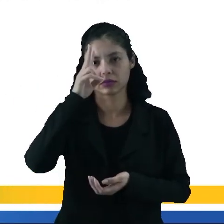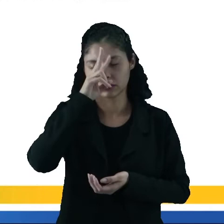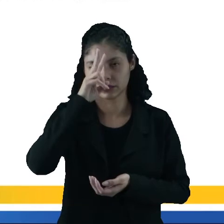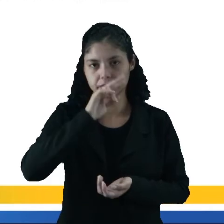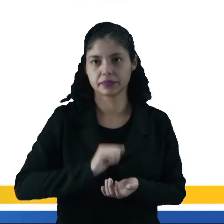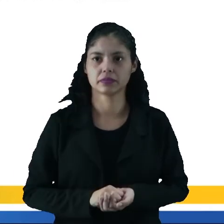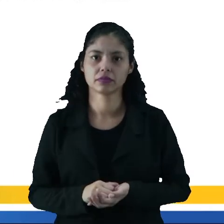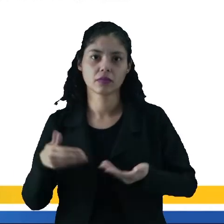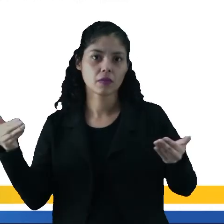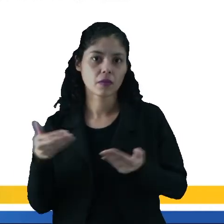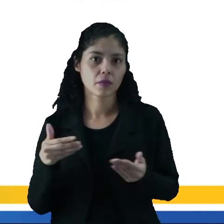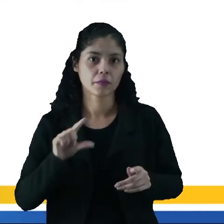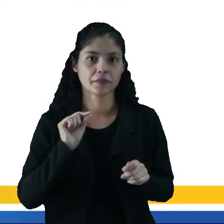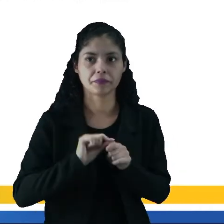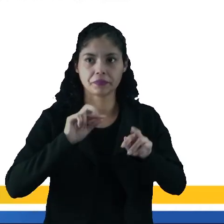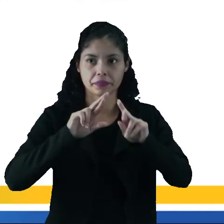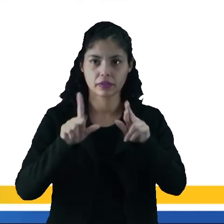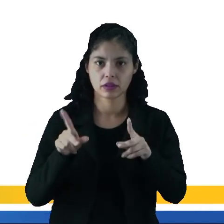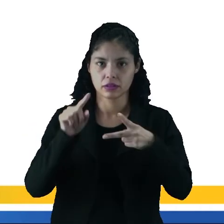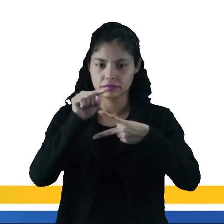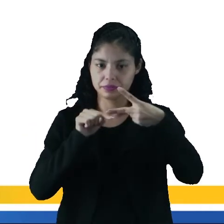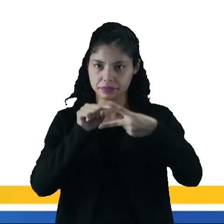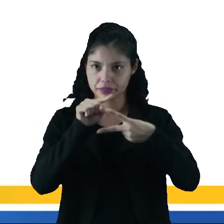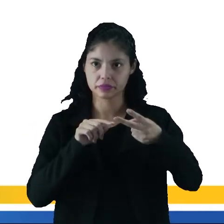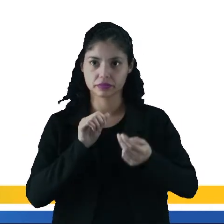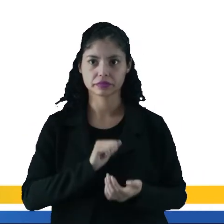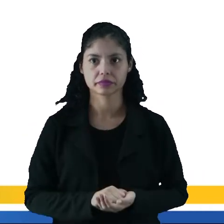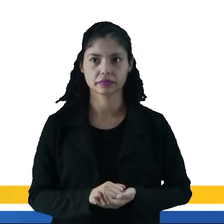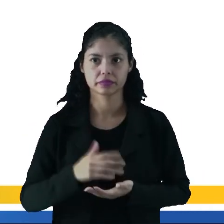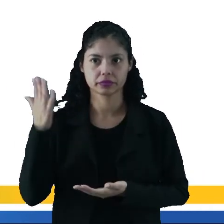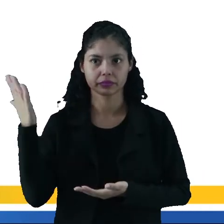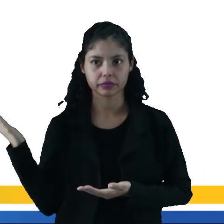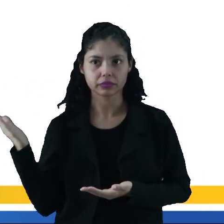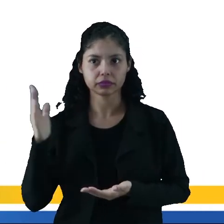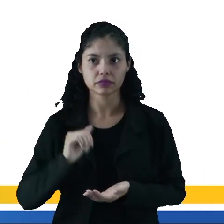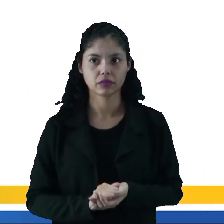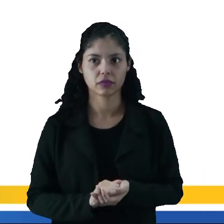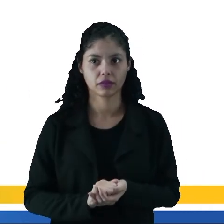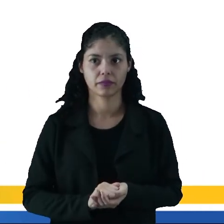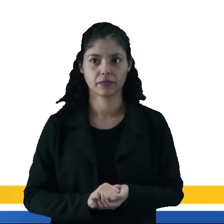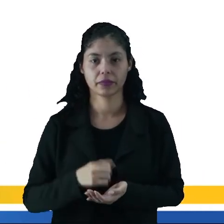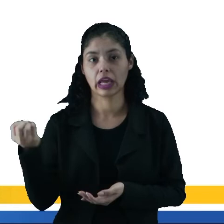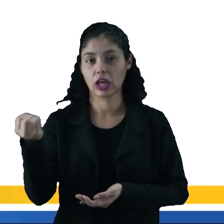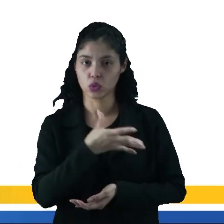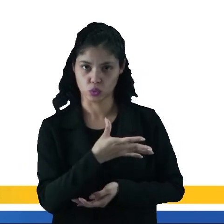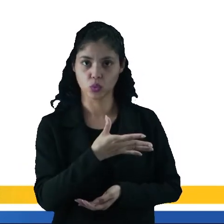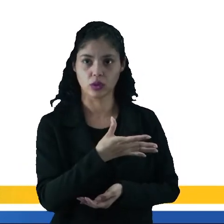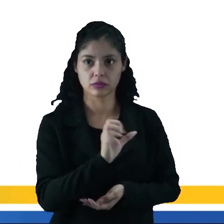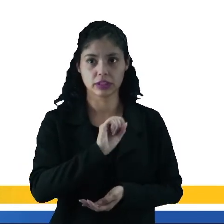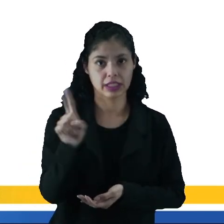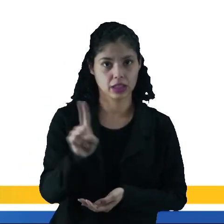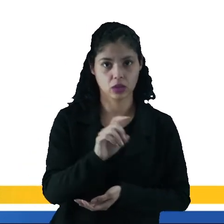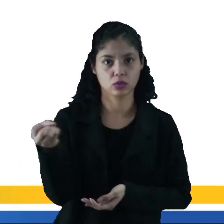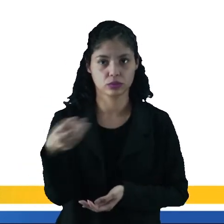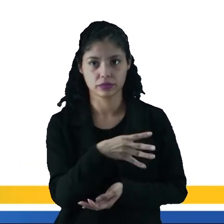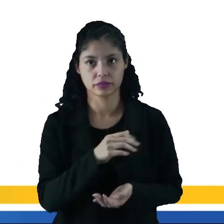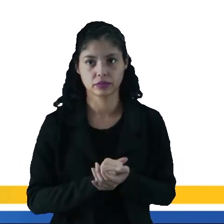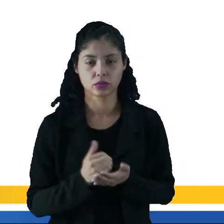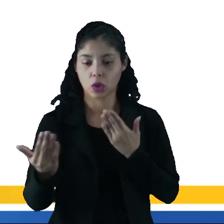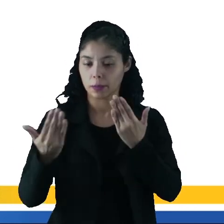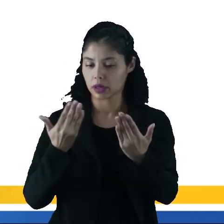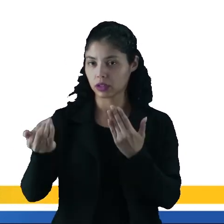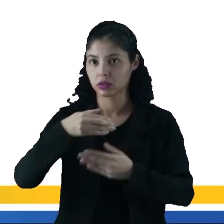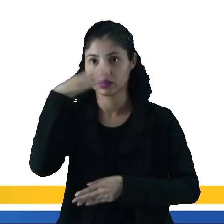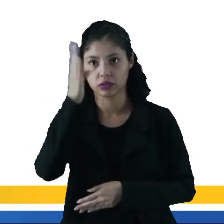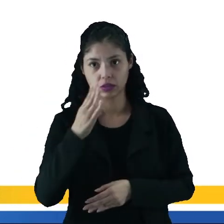ressaltar. Agora vamos fazer uma diferenciação entre as energias renováveis e não renováveis comparando o